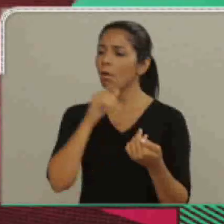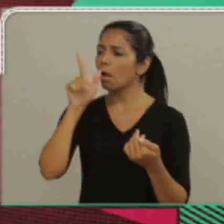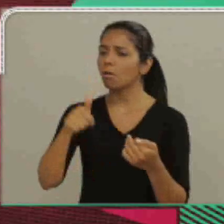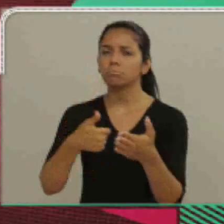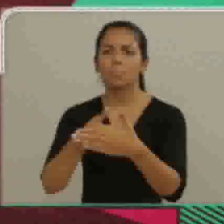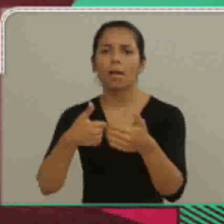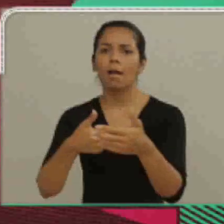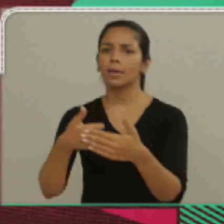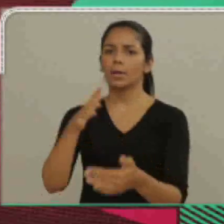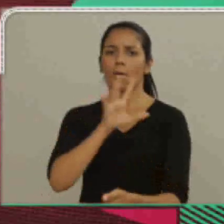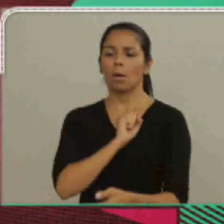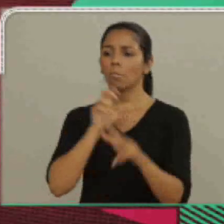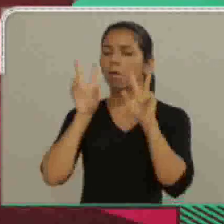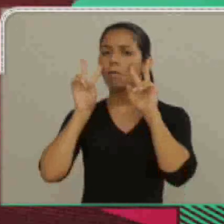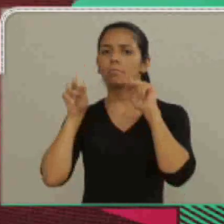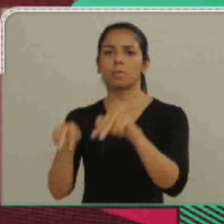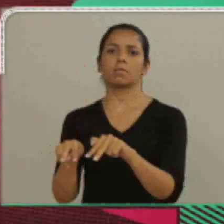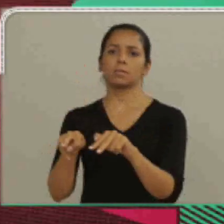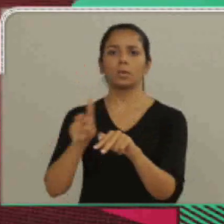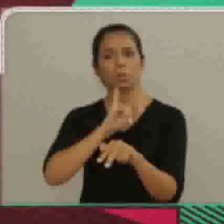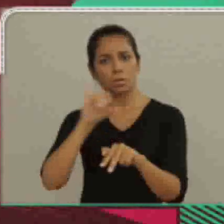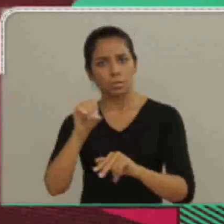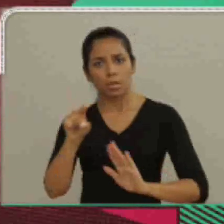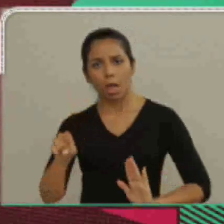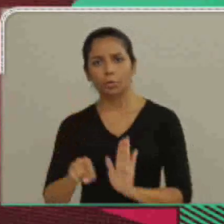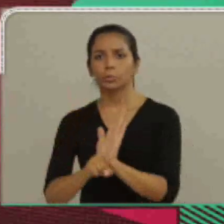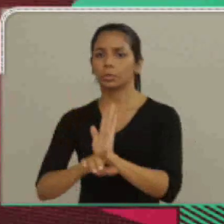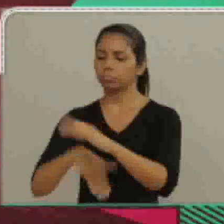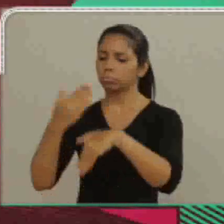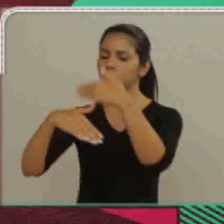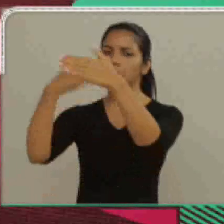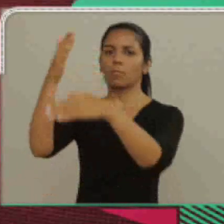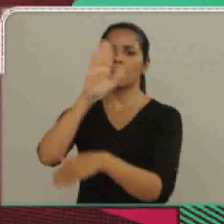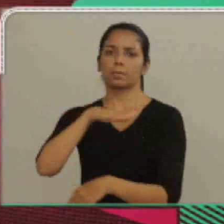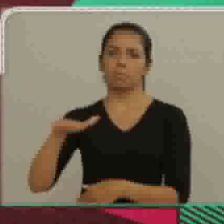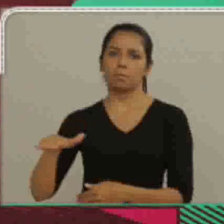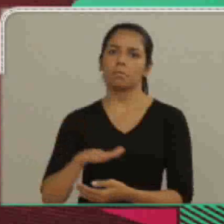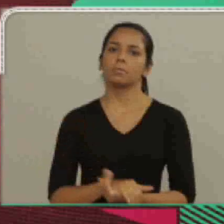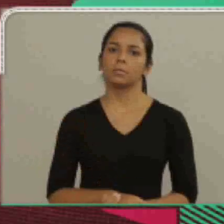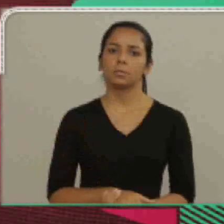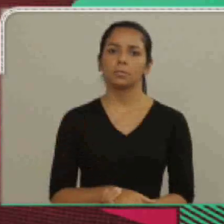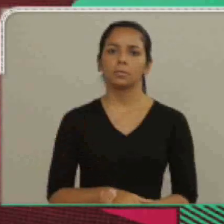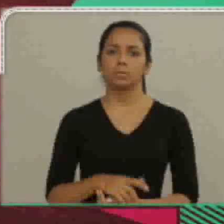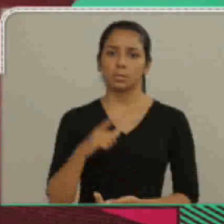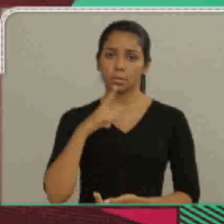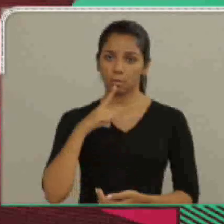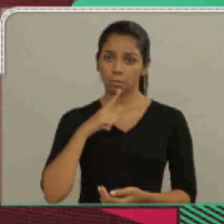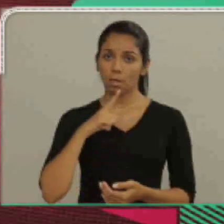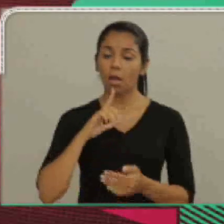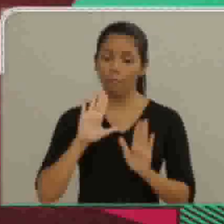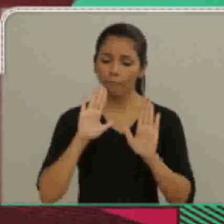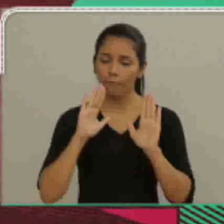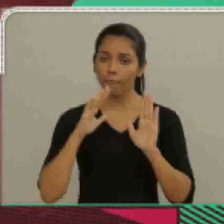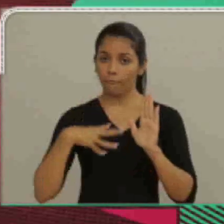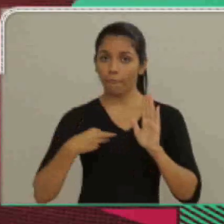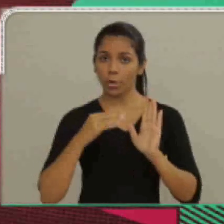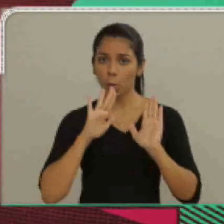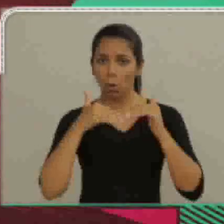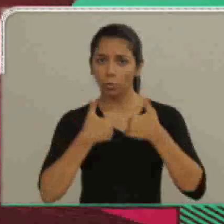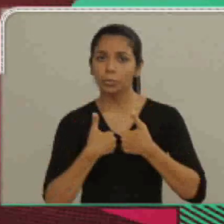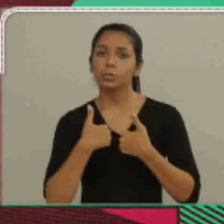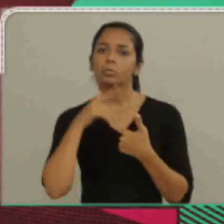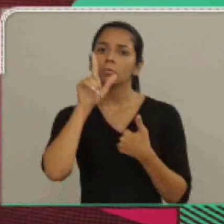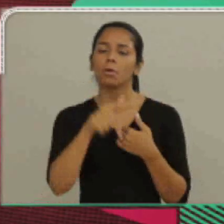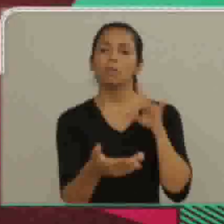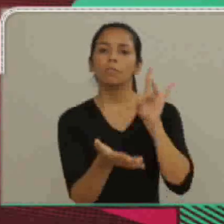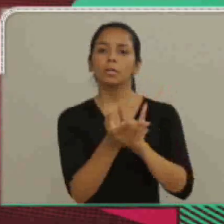Para as pessoas que têm algum familiar, amigo, para dar bastante carinho, amor e atenção. Porque isso eu acho que ajuda muito no